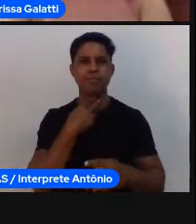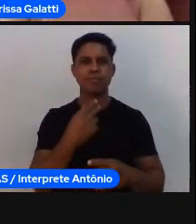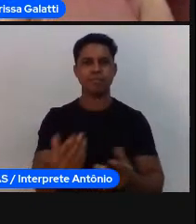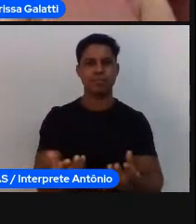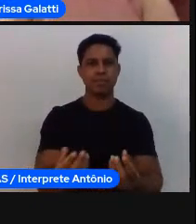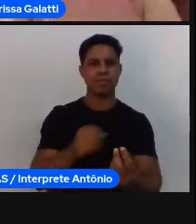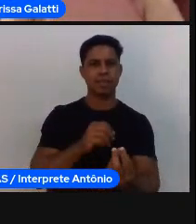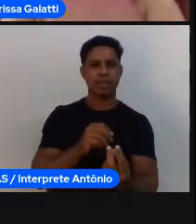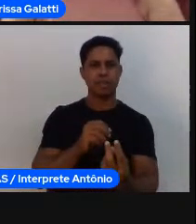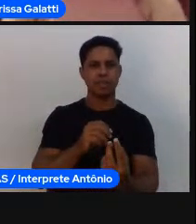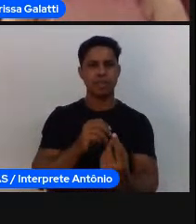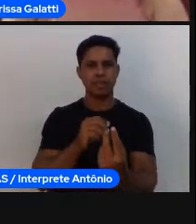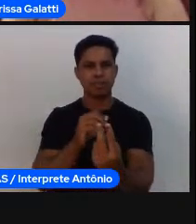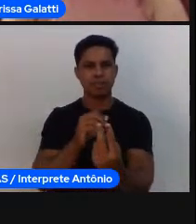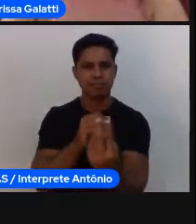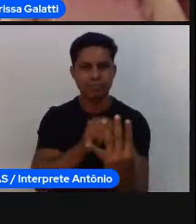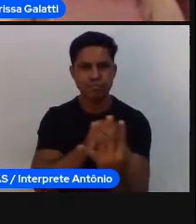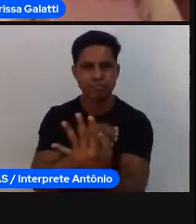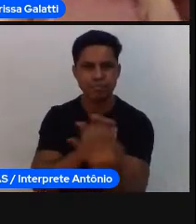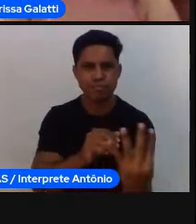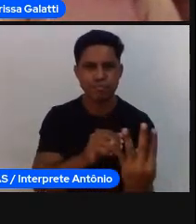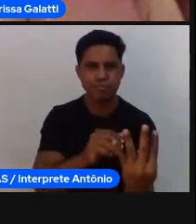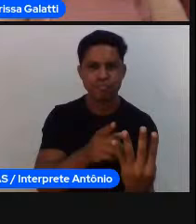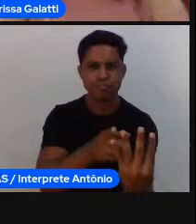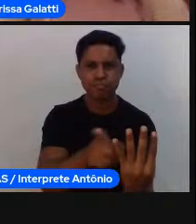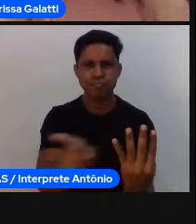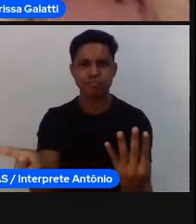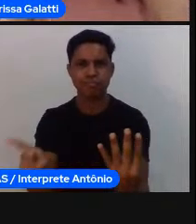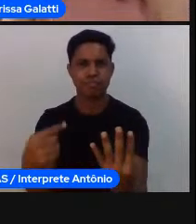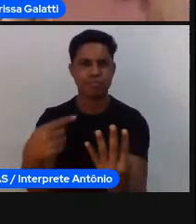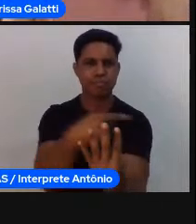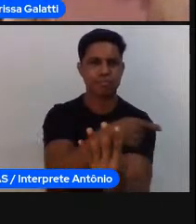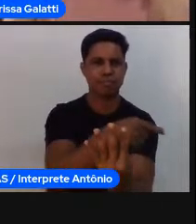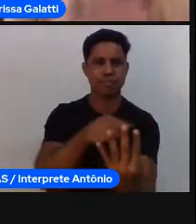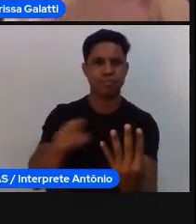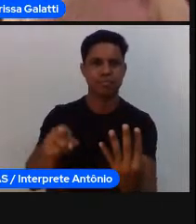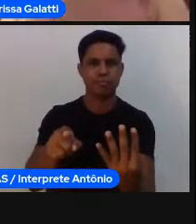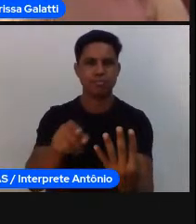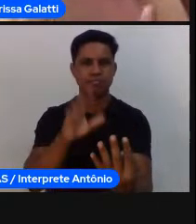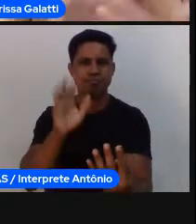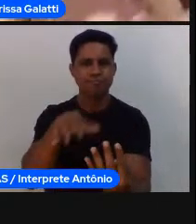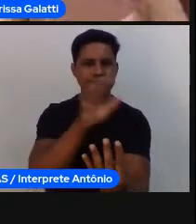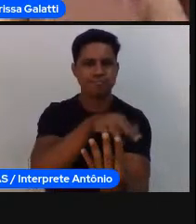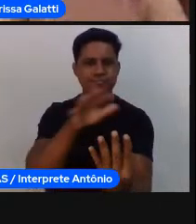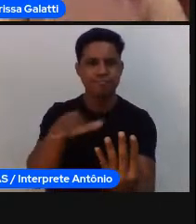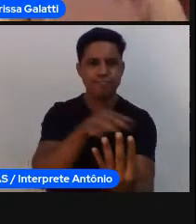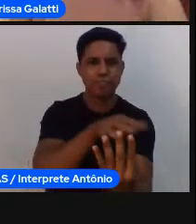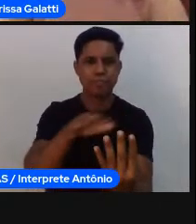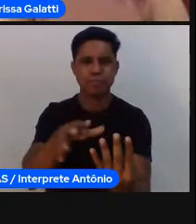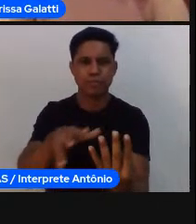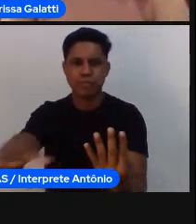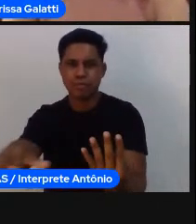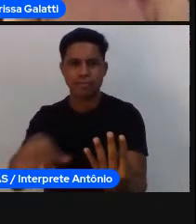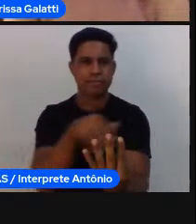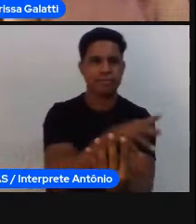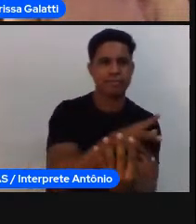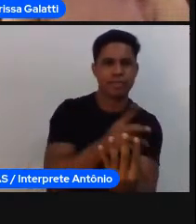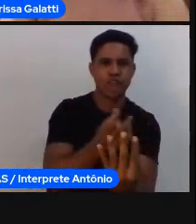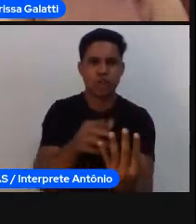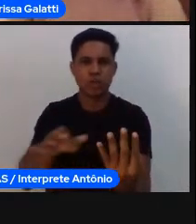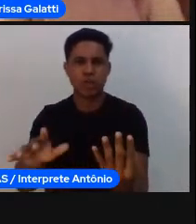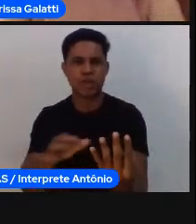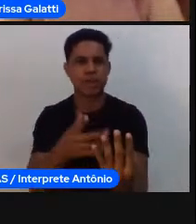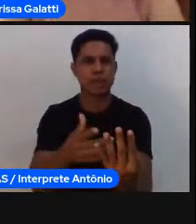brusca mudança de direção drible tô trabalhando as posturas defensivas ali dos triangulozinhos vários